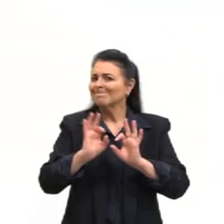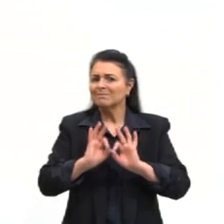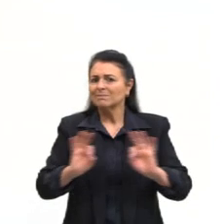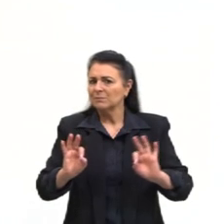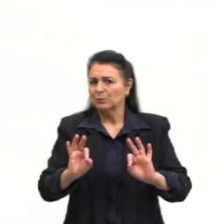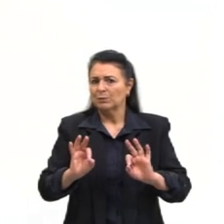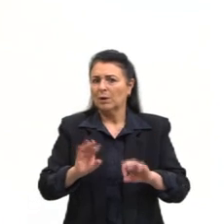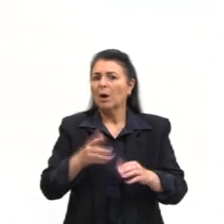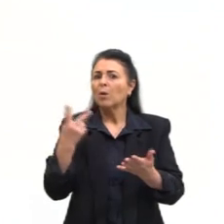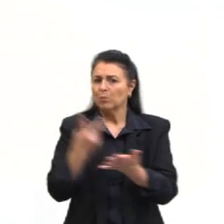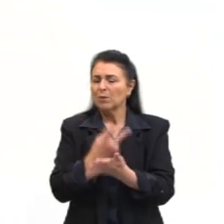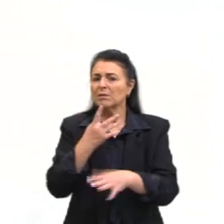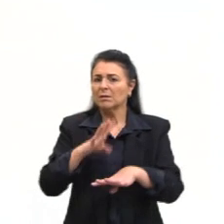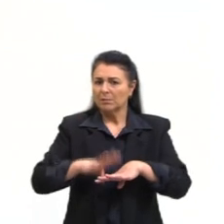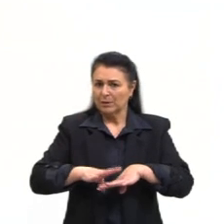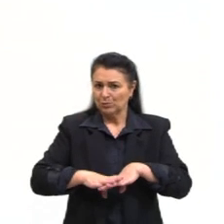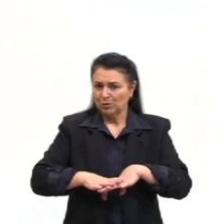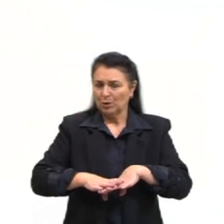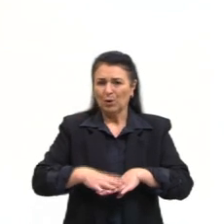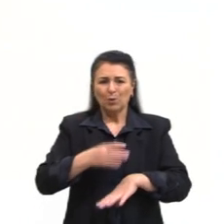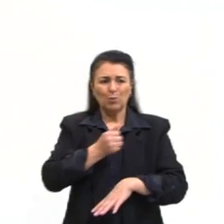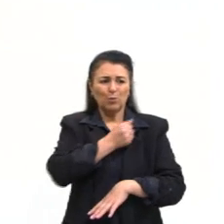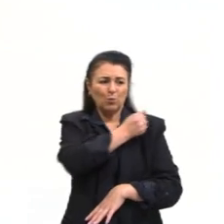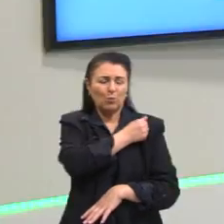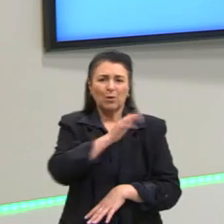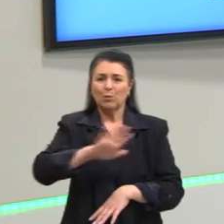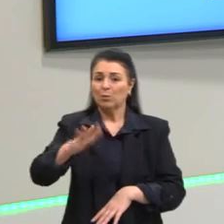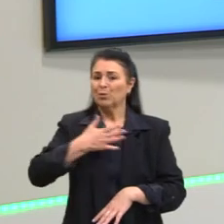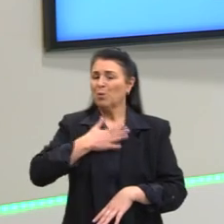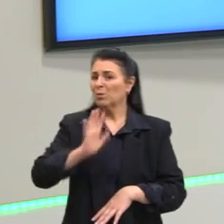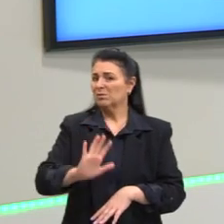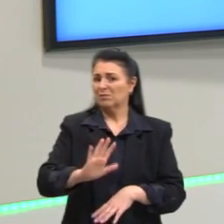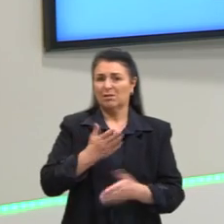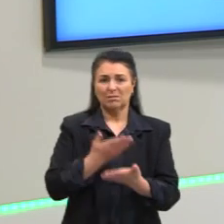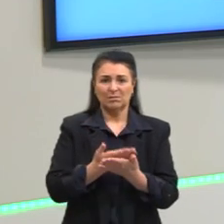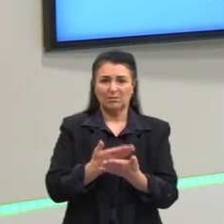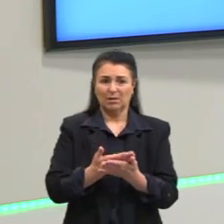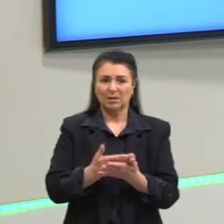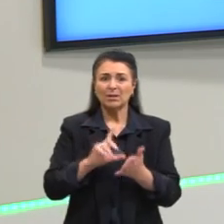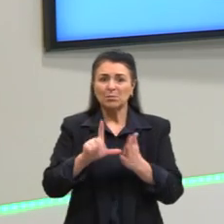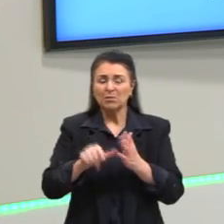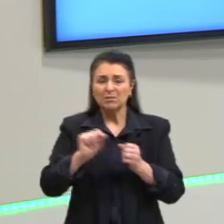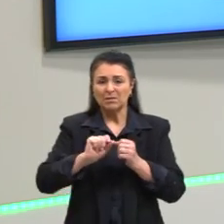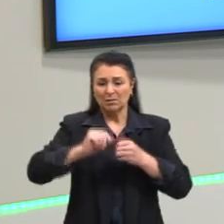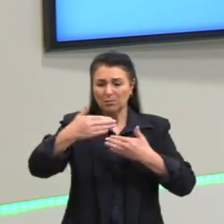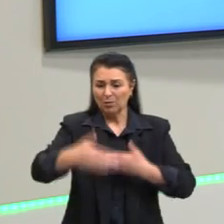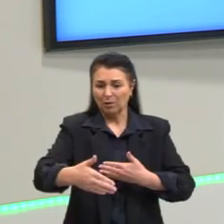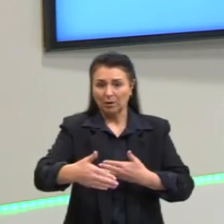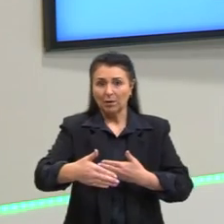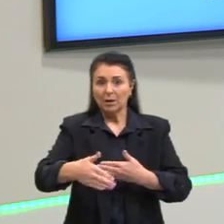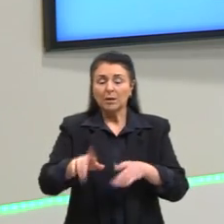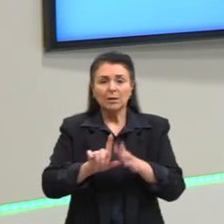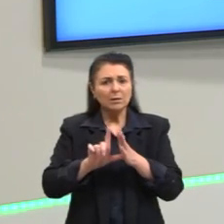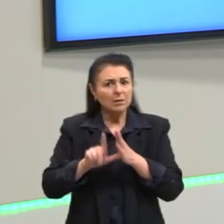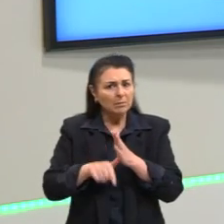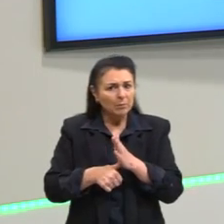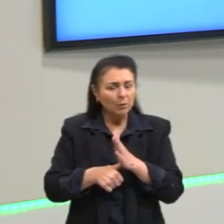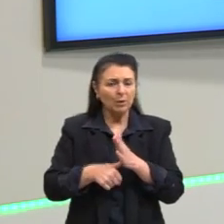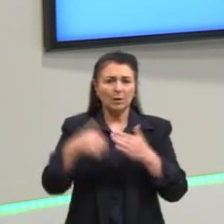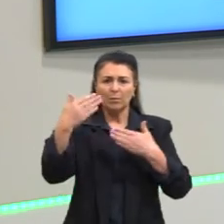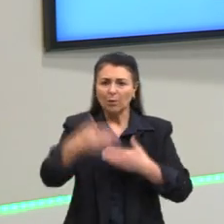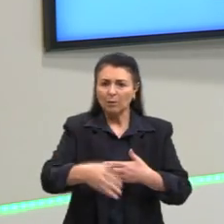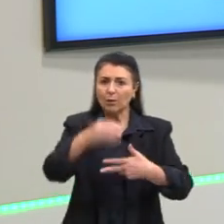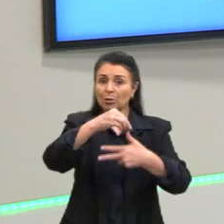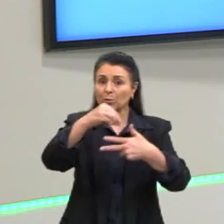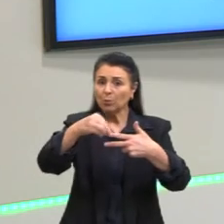O aluno desmotivado a estudar e desmotivado a enfrentar mesmo uma prova como a prova do Enem, porque ele tem que enfrentar aquela prova e,